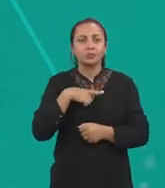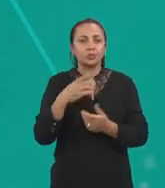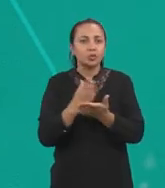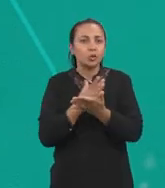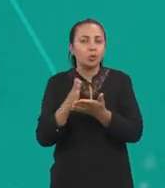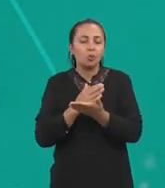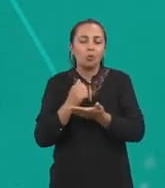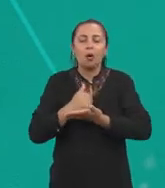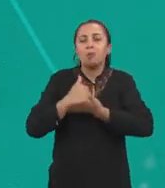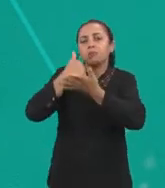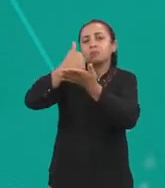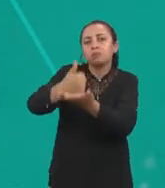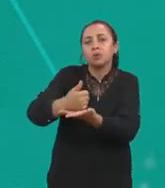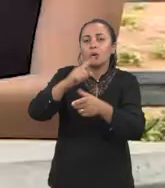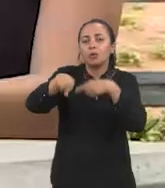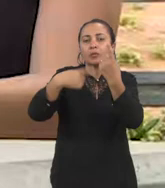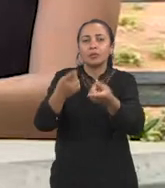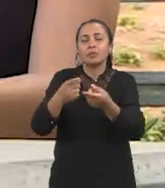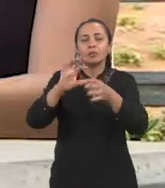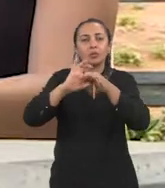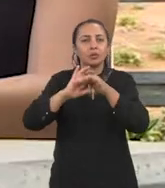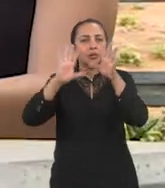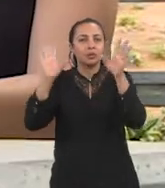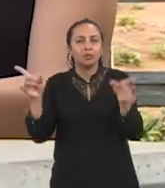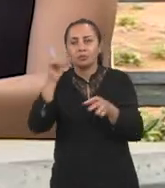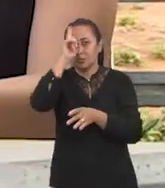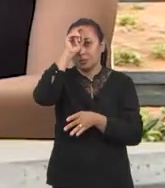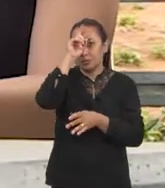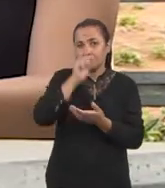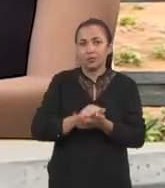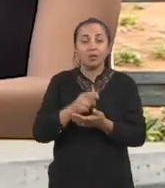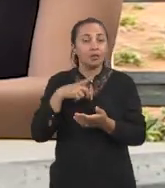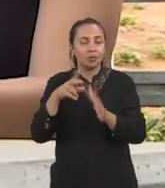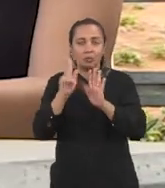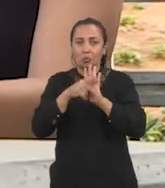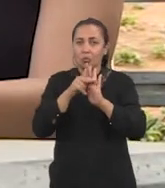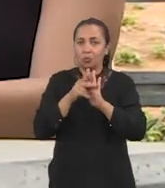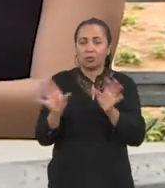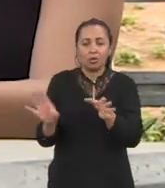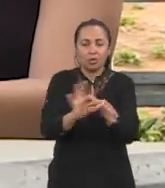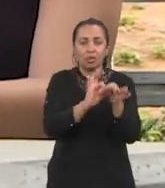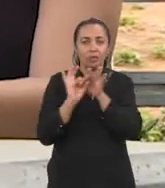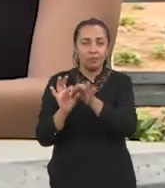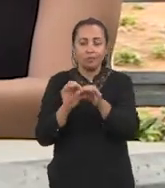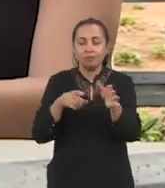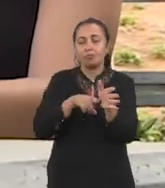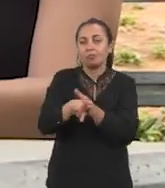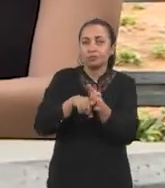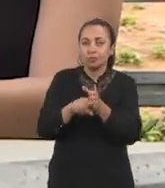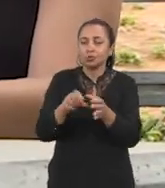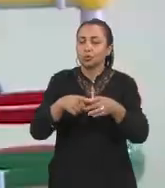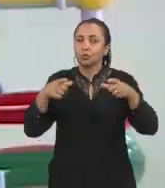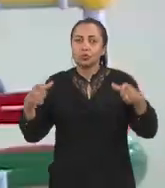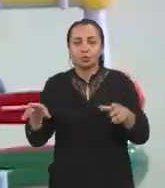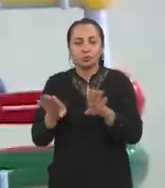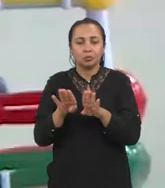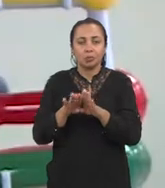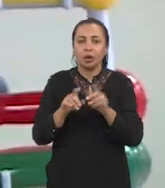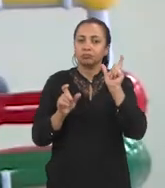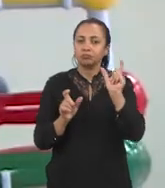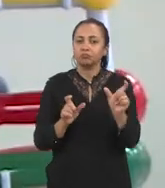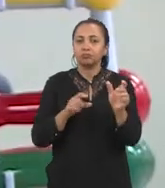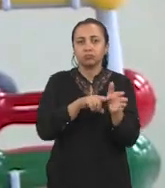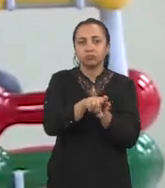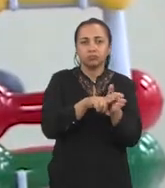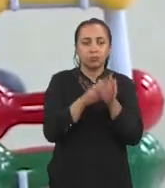alguma assistência após a auto. Então nisso surgiu um projeto integrado, que é um projeto de pesquisa e extensão. A parte da pesquisa